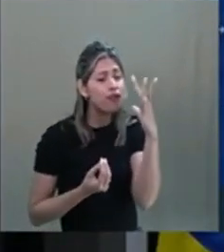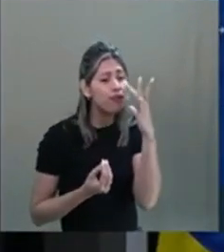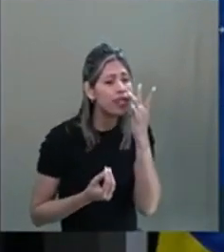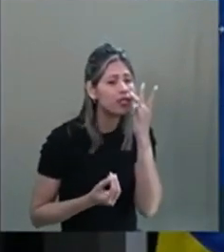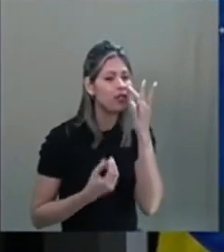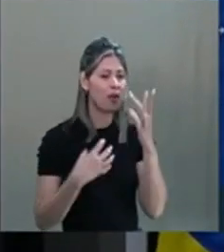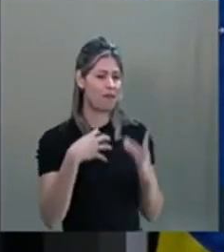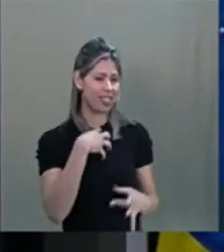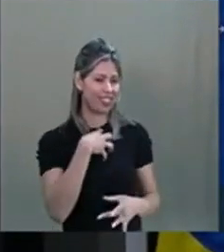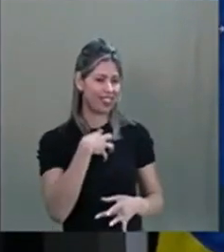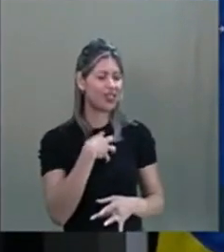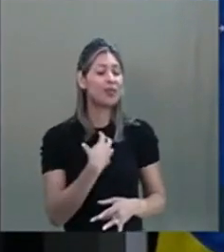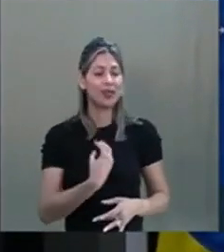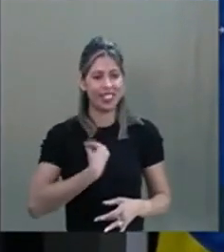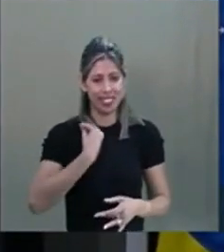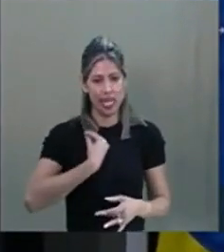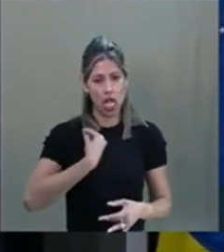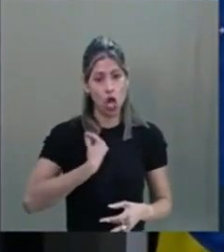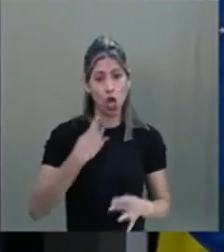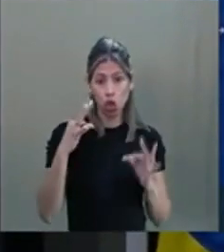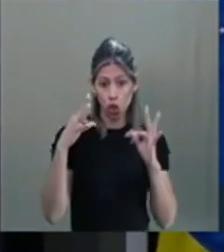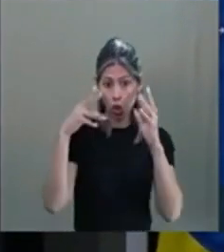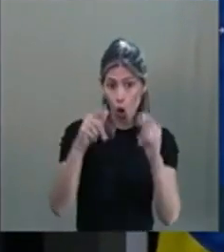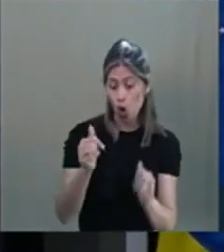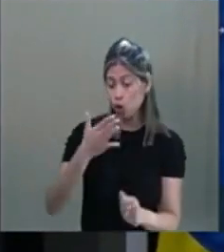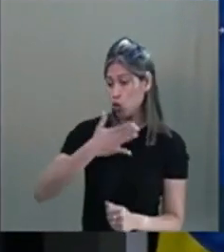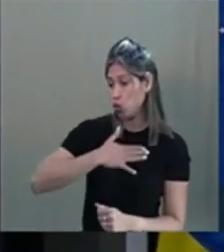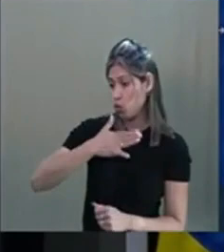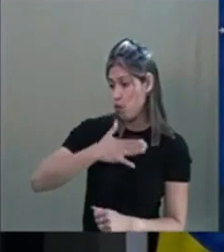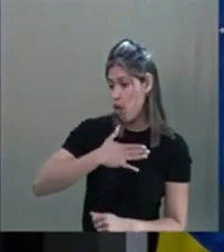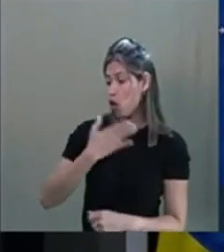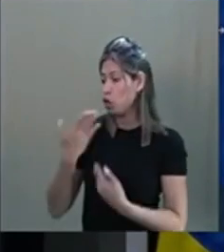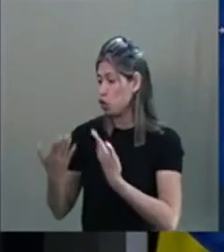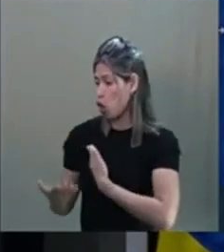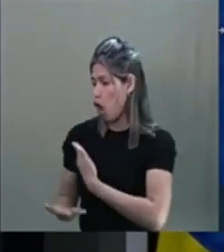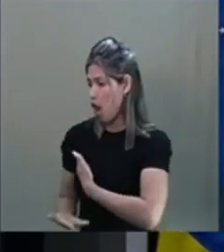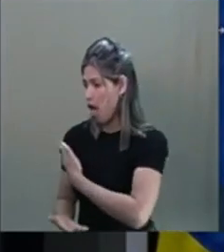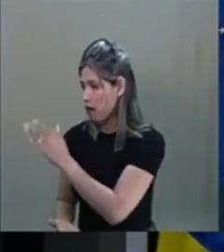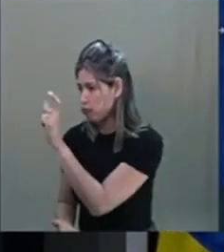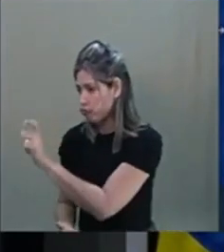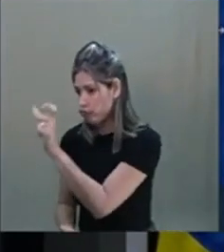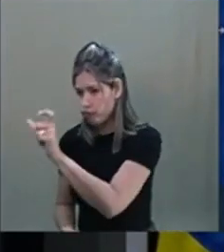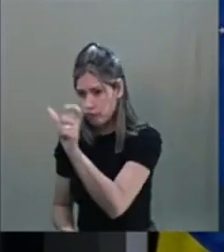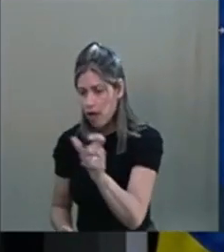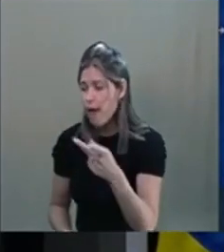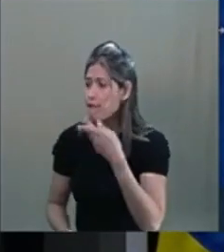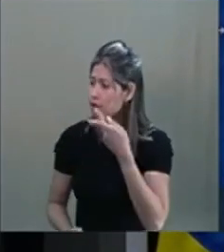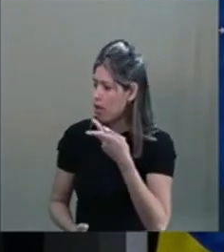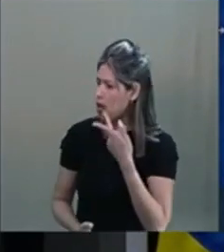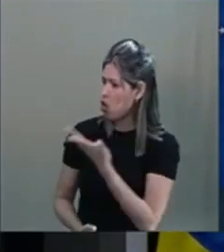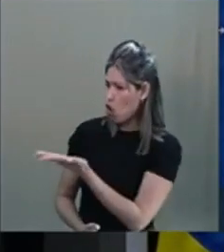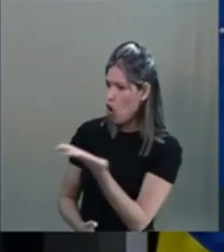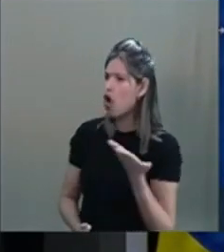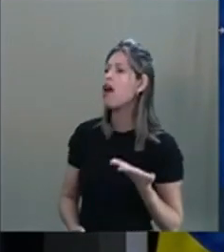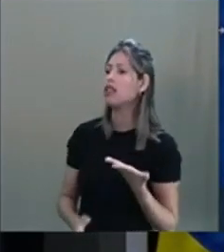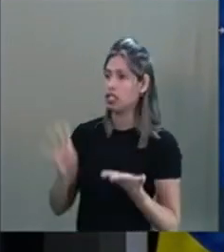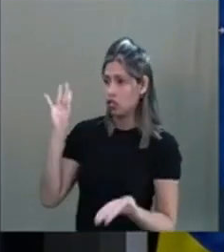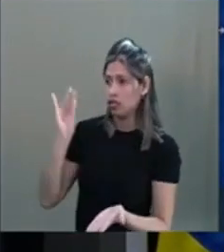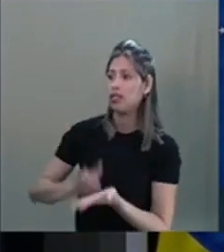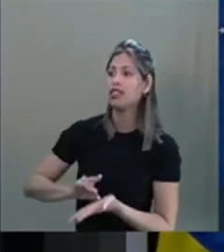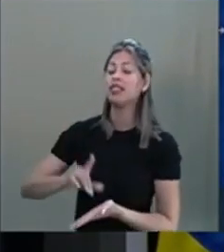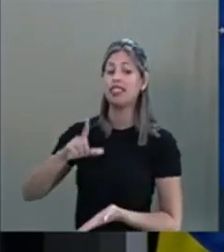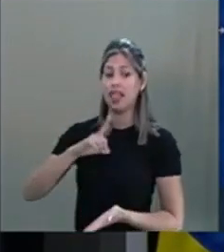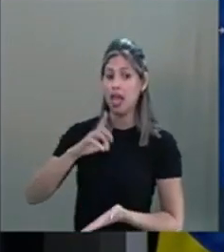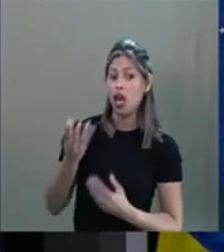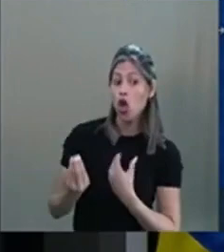entre na profundidade do que todos os meus colegas falaram aqui, que é realmente vivenciar a constelação primeiro dentro de